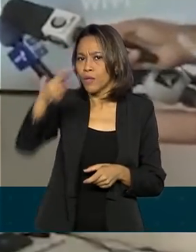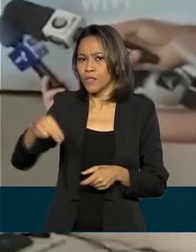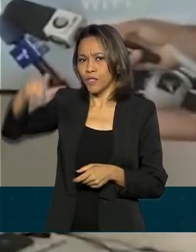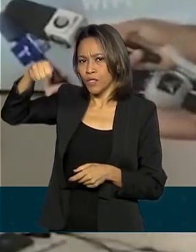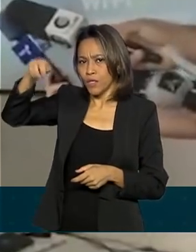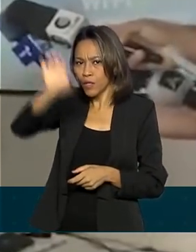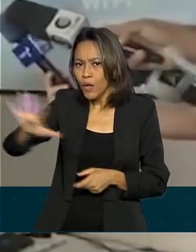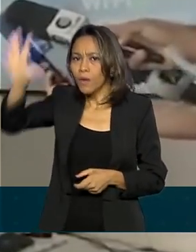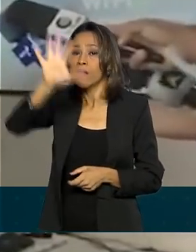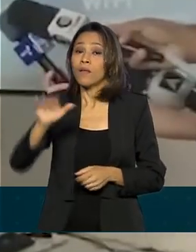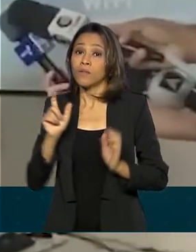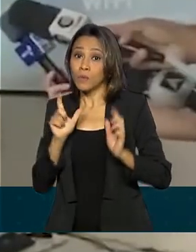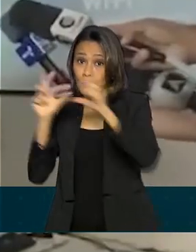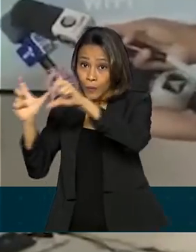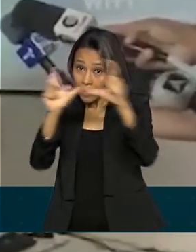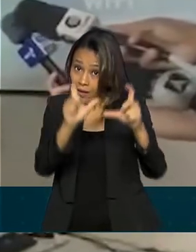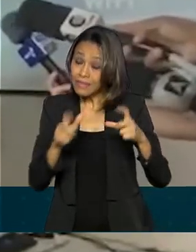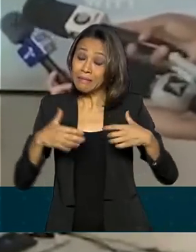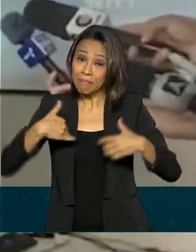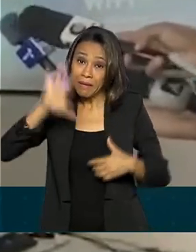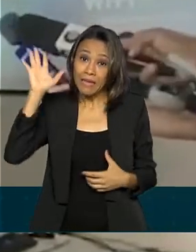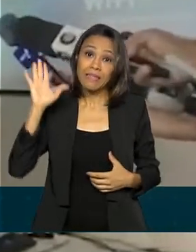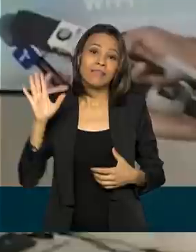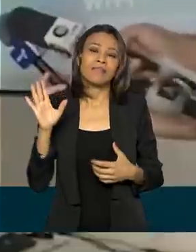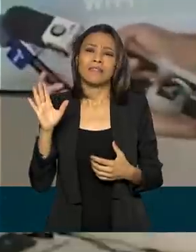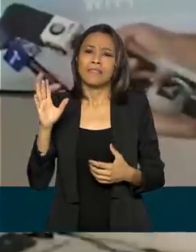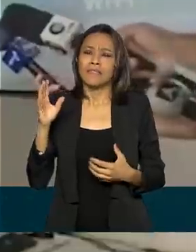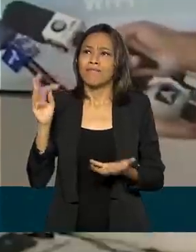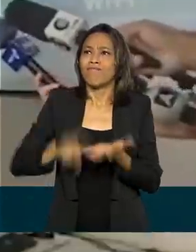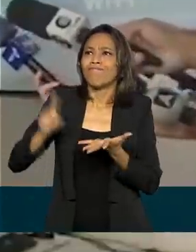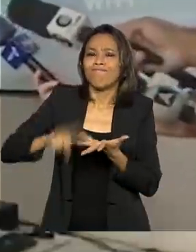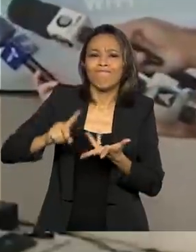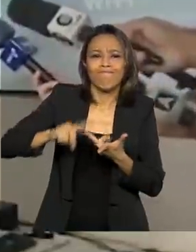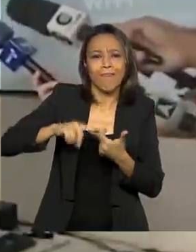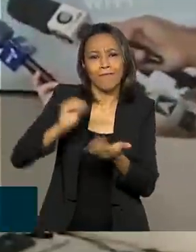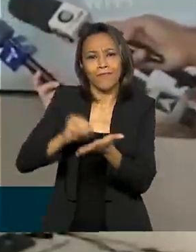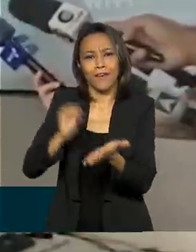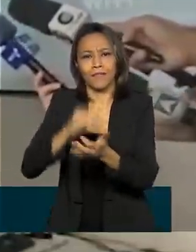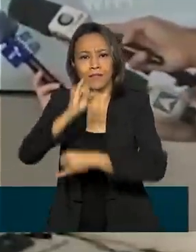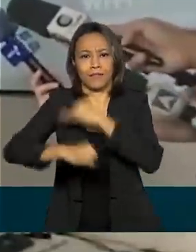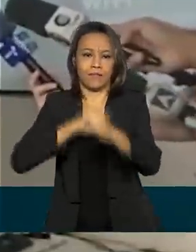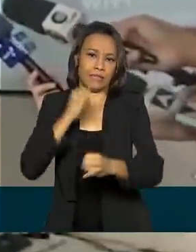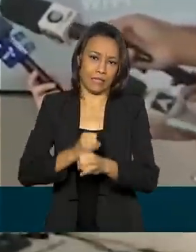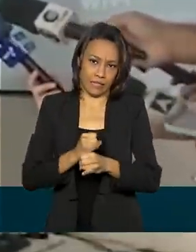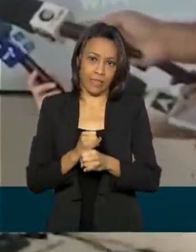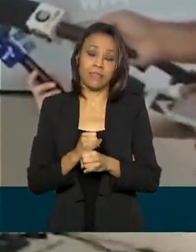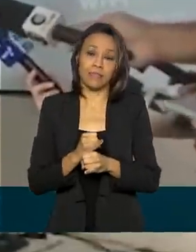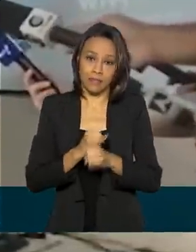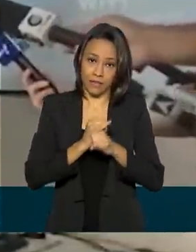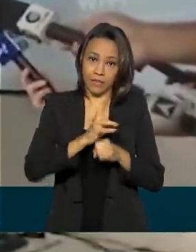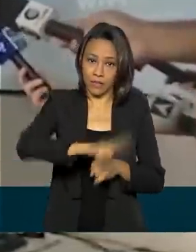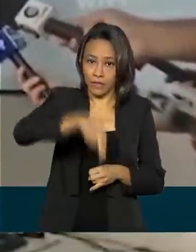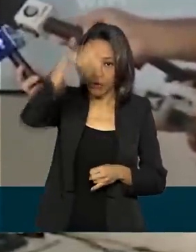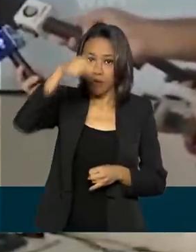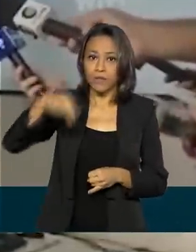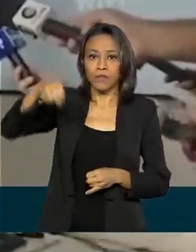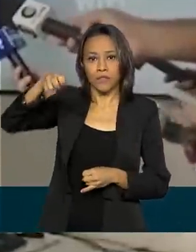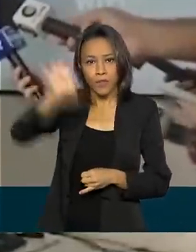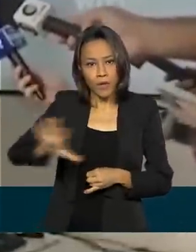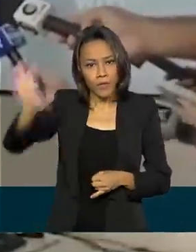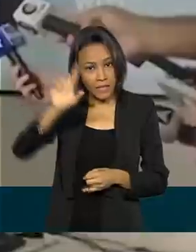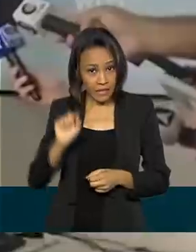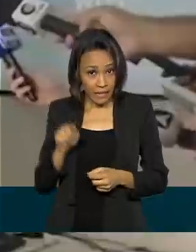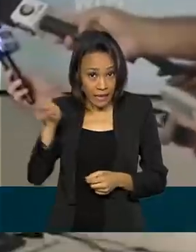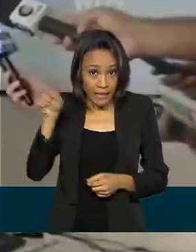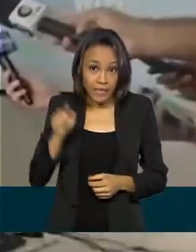são os lugares, as regiões que têm maior deficiência de internet. Então, nesses pontos aí, nós